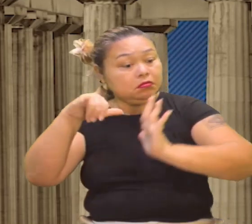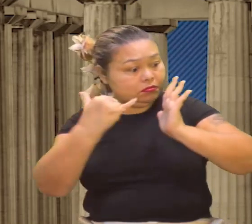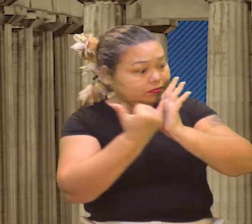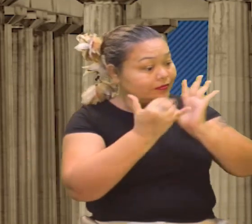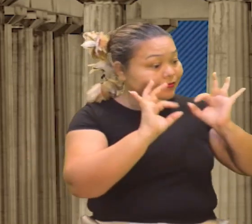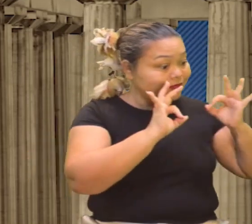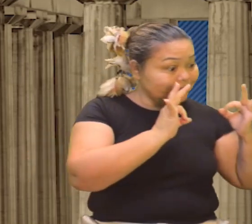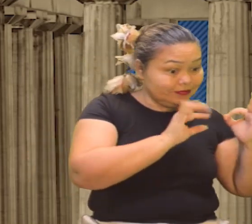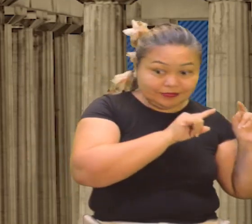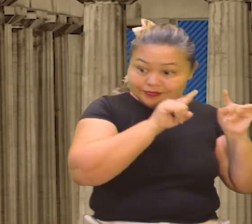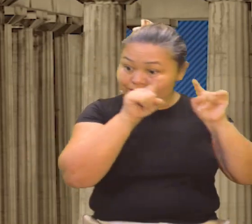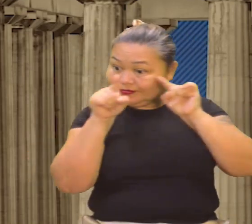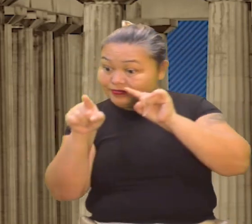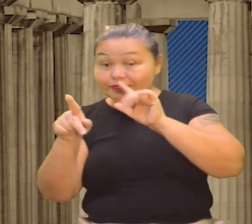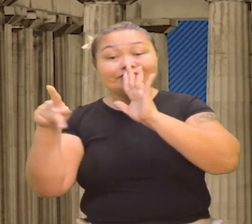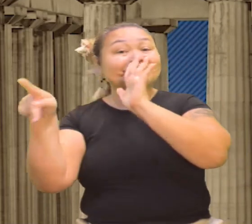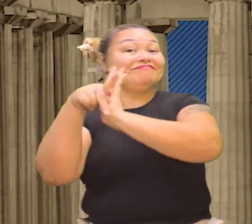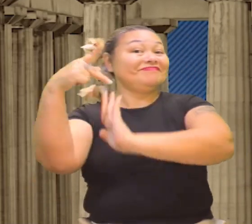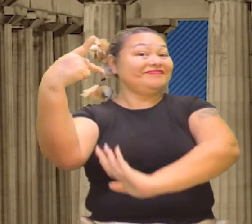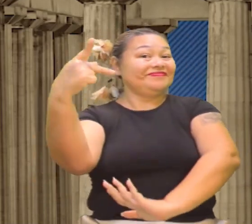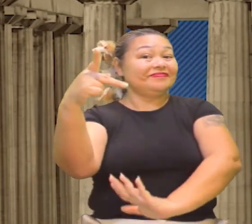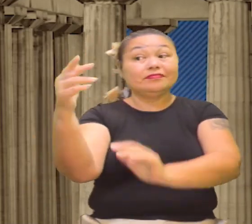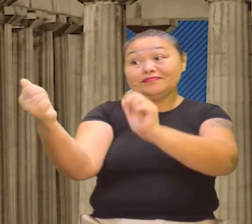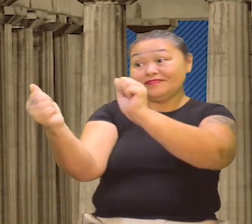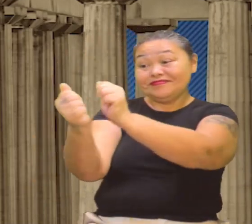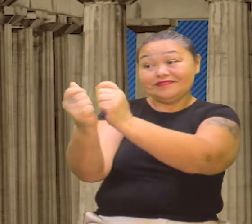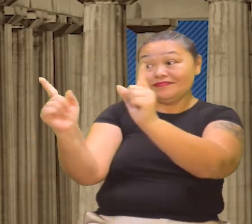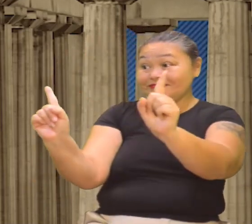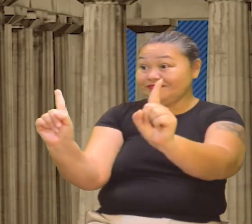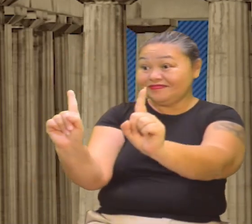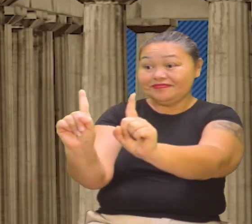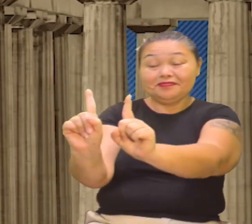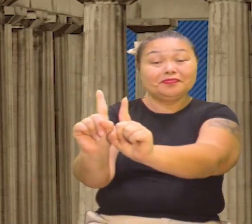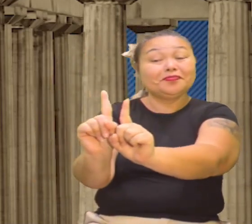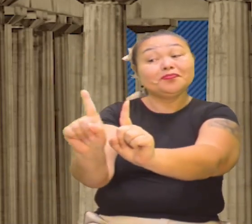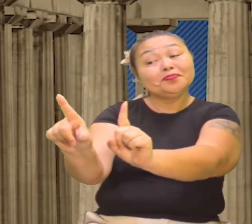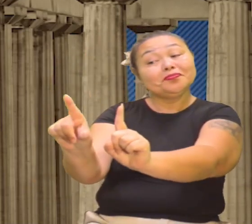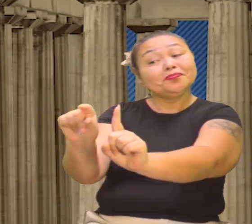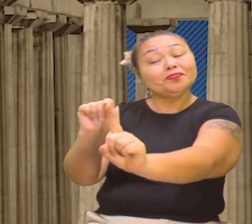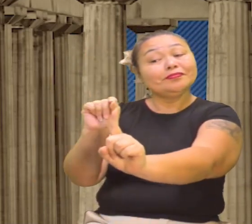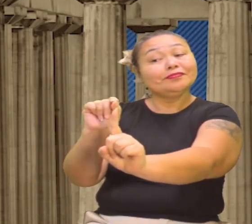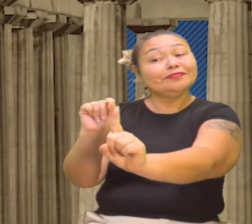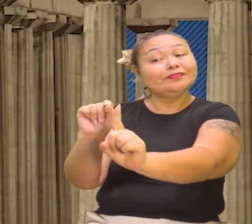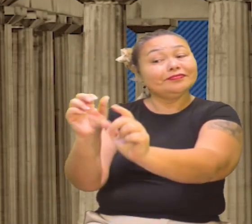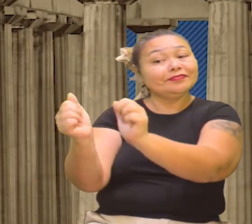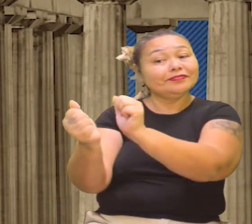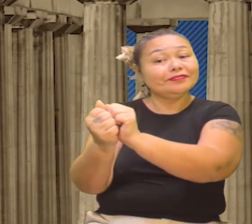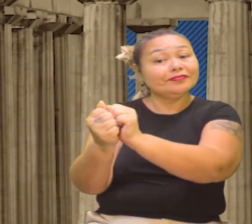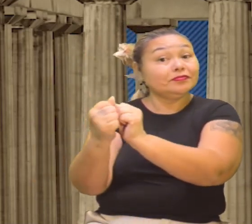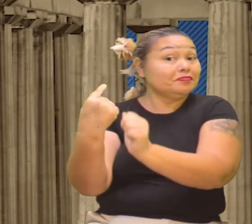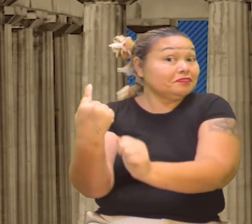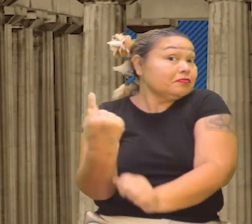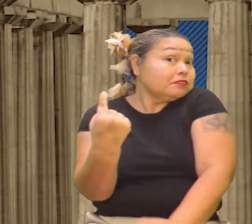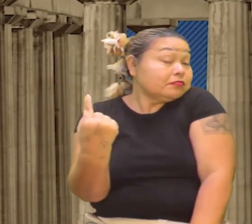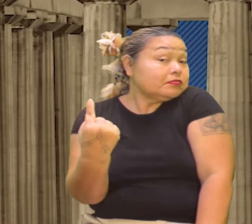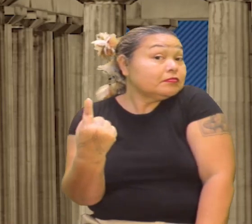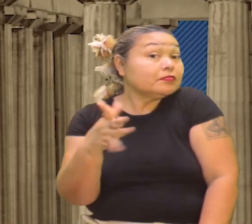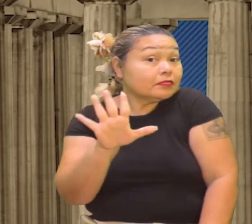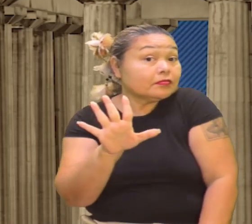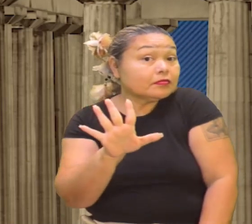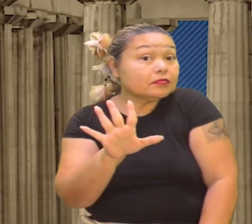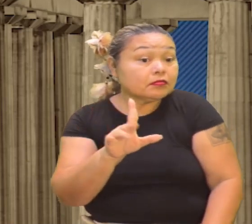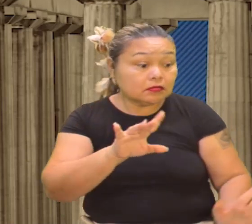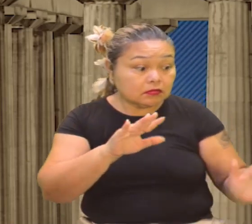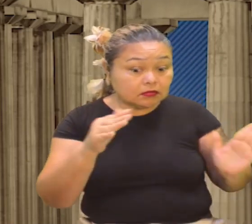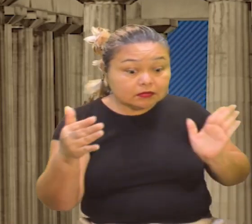família, depois você que está criando a sua, junto com aquela pessoa que você escolheu para morar ou não, ou sozinho. Então,